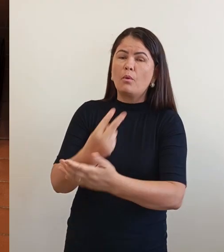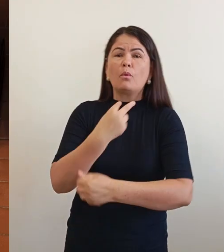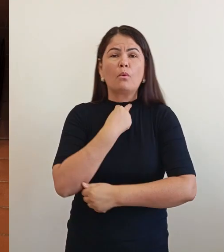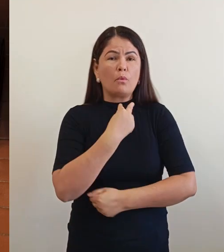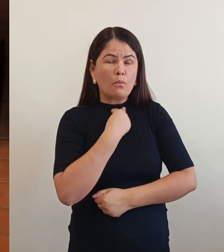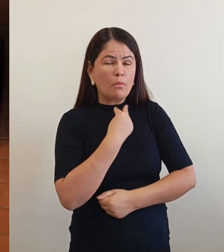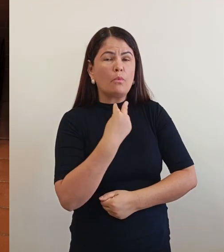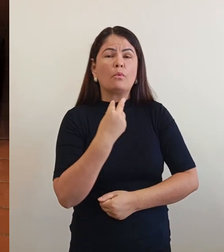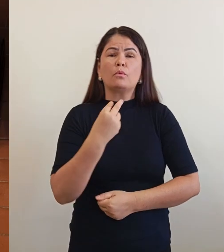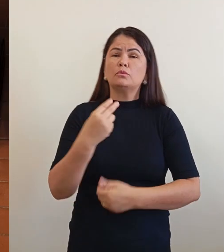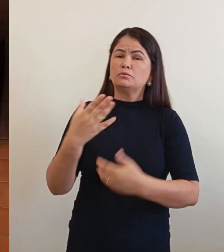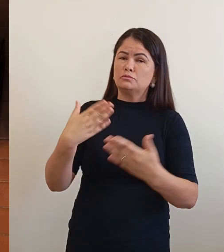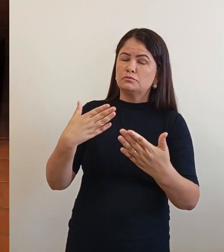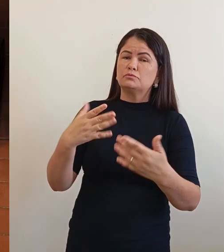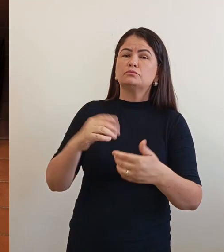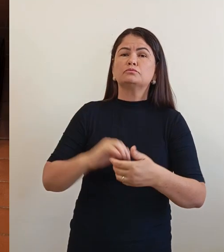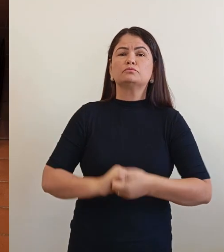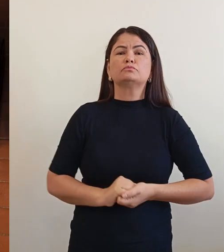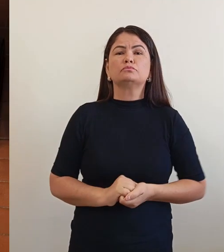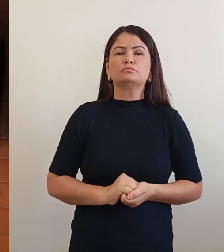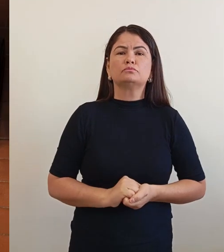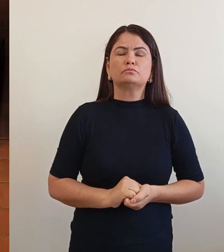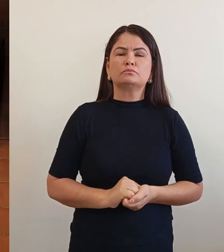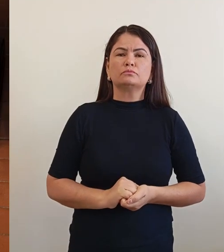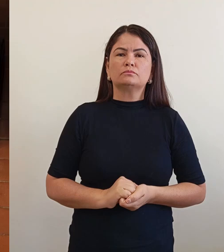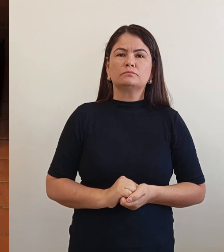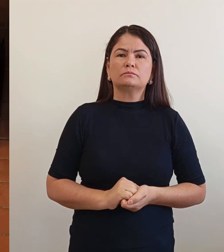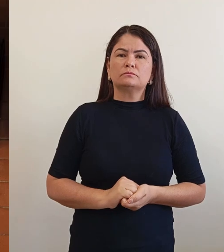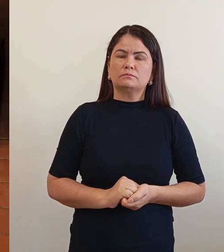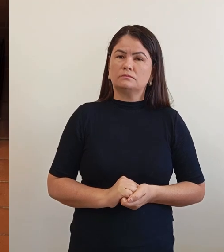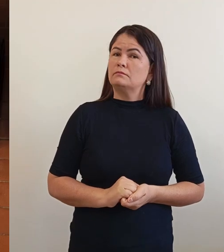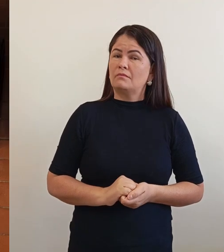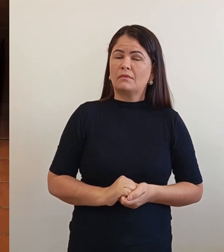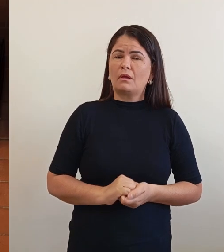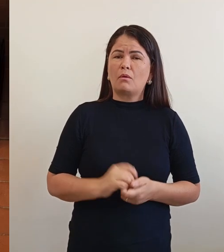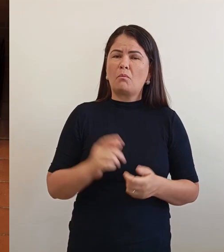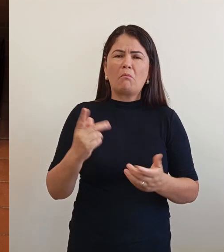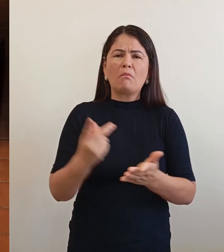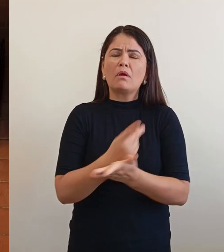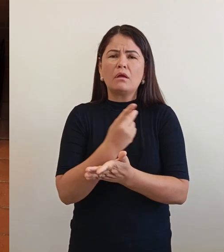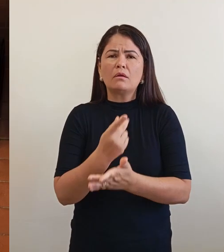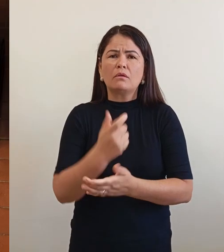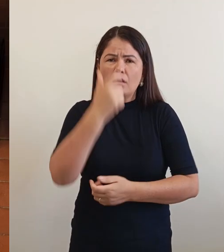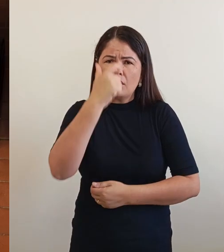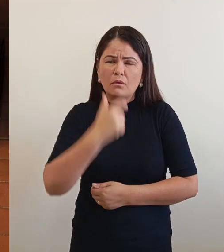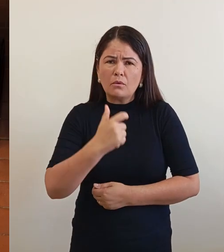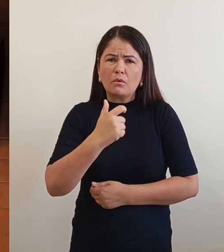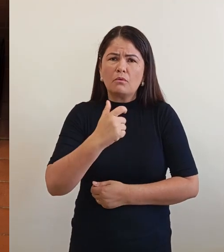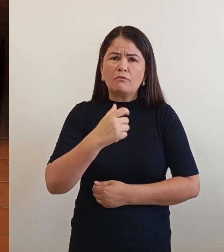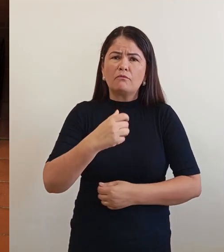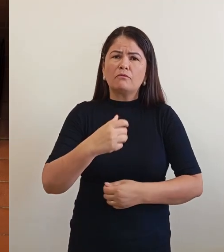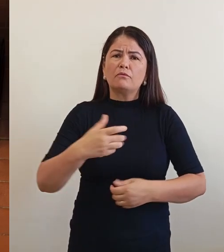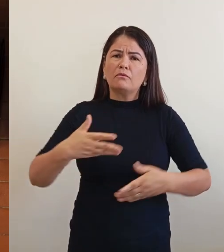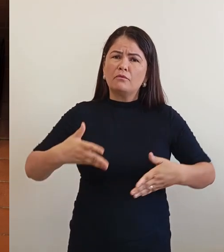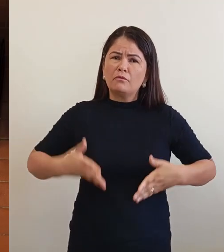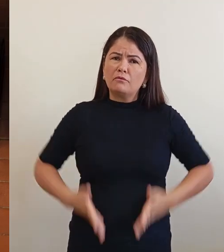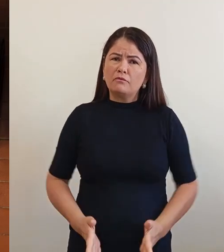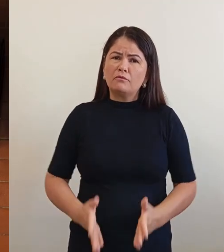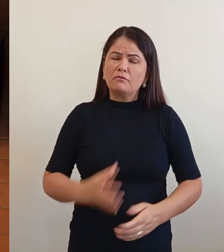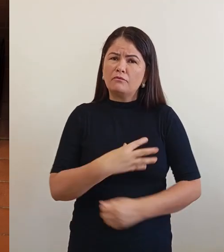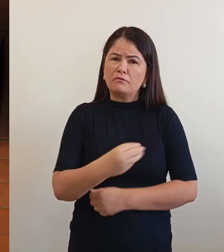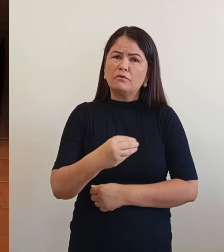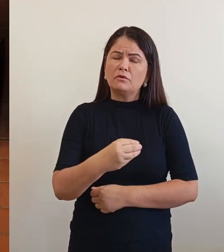E aí, o é acontece? Por quê? Eu sofri de negro. E outra, eu sofri de